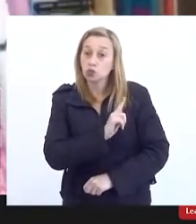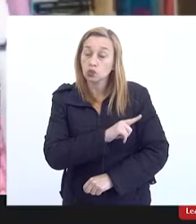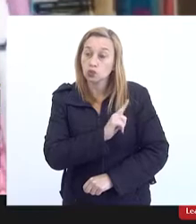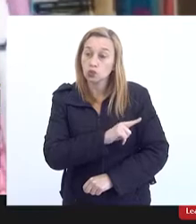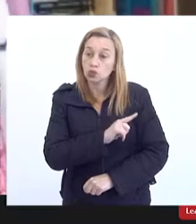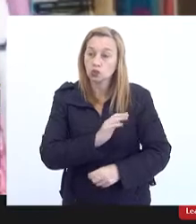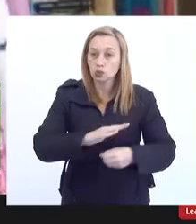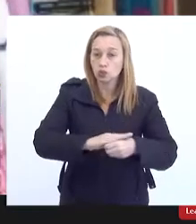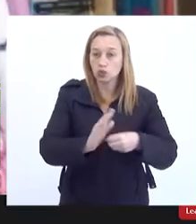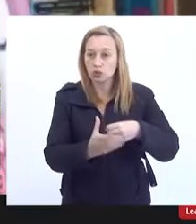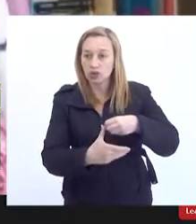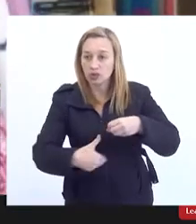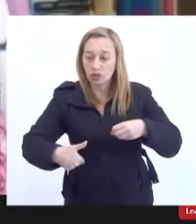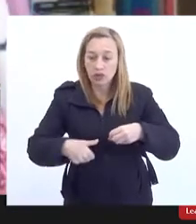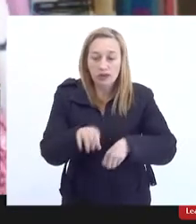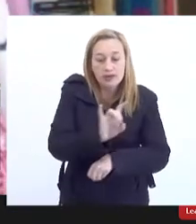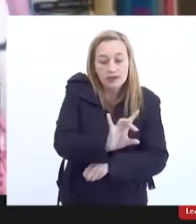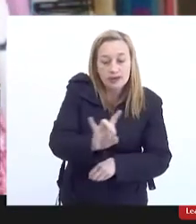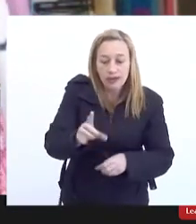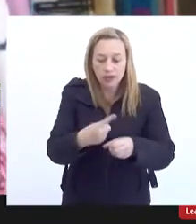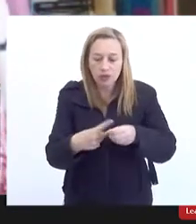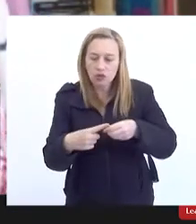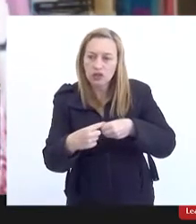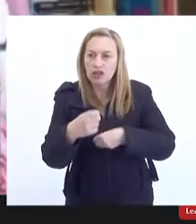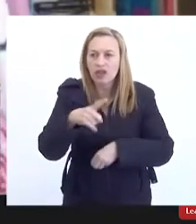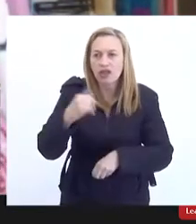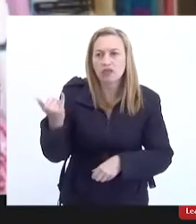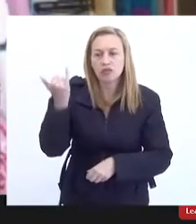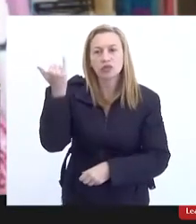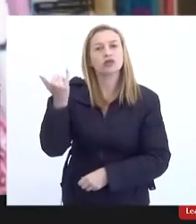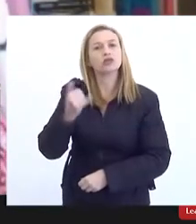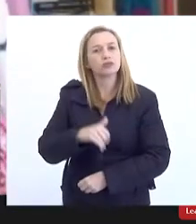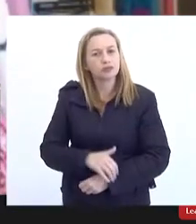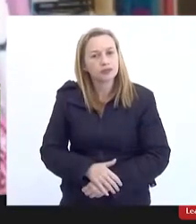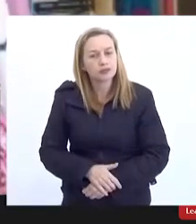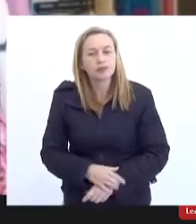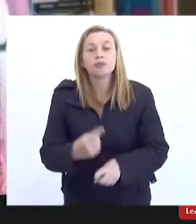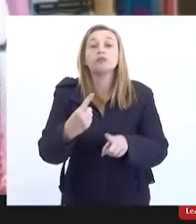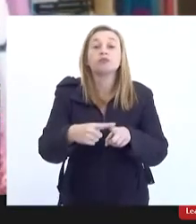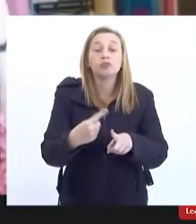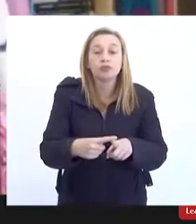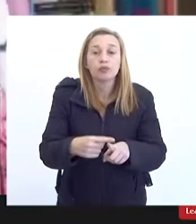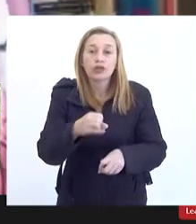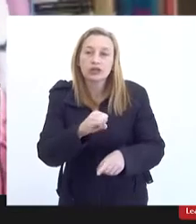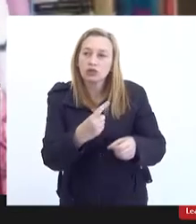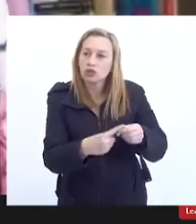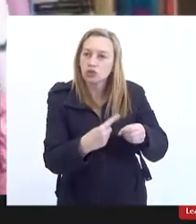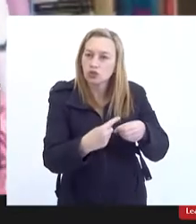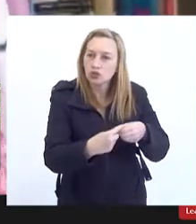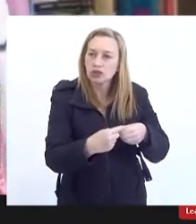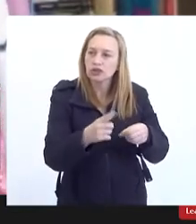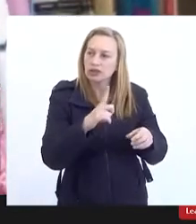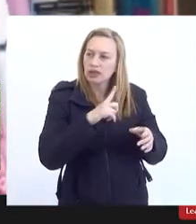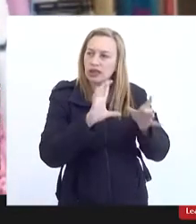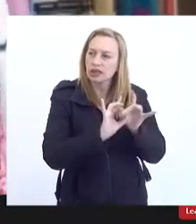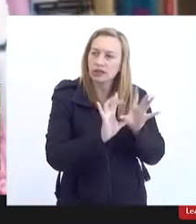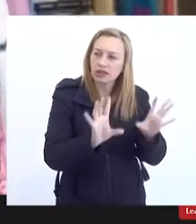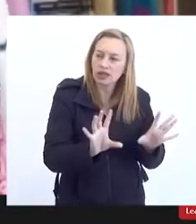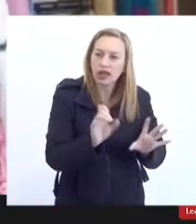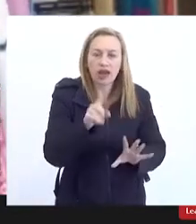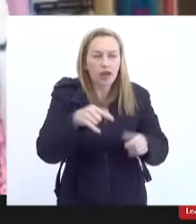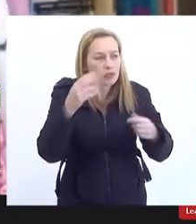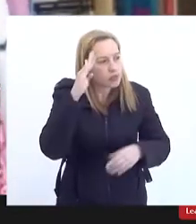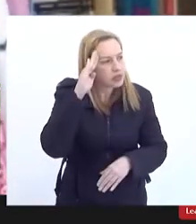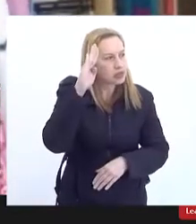saneamento em cada município se torna muito importante porque, se o município tem essa autonomia, é